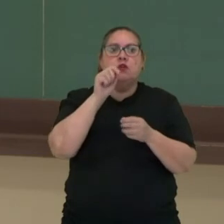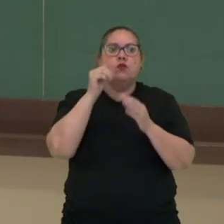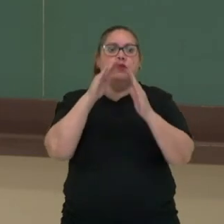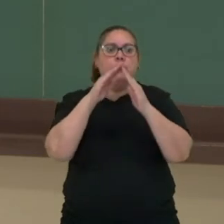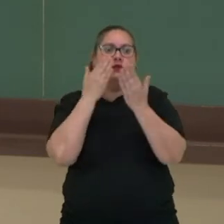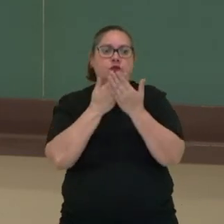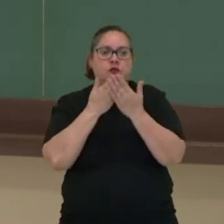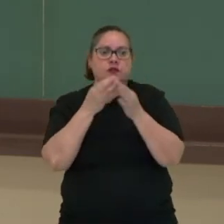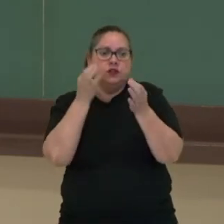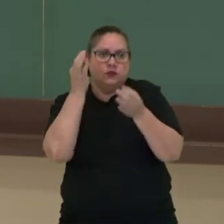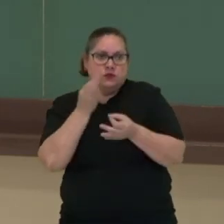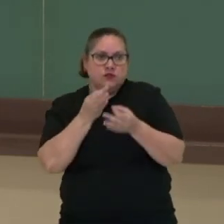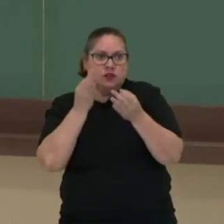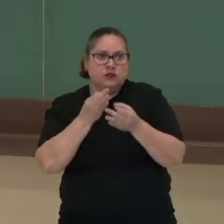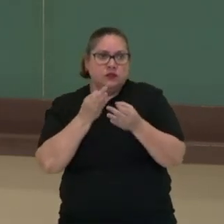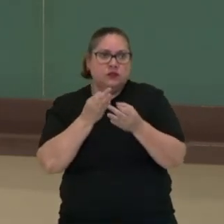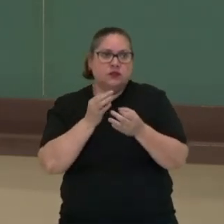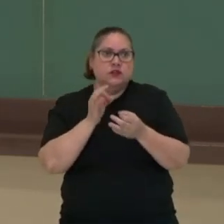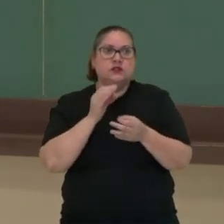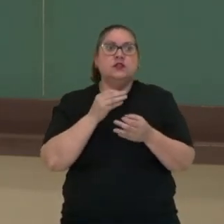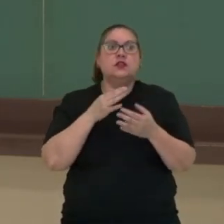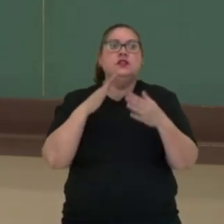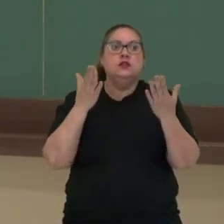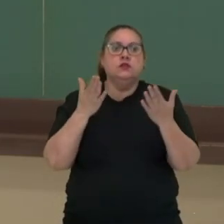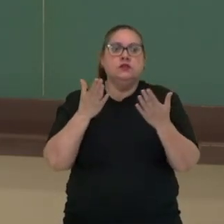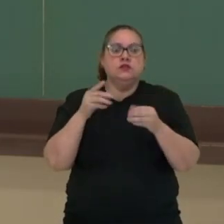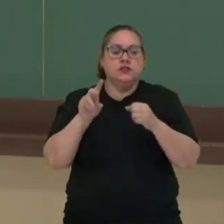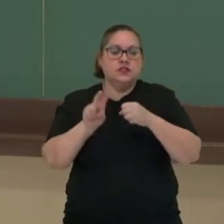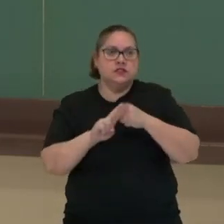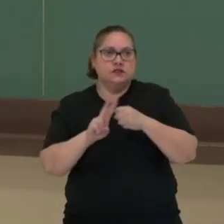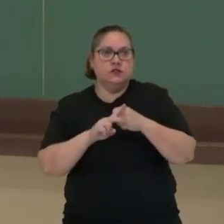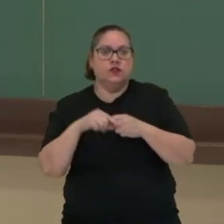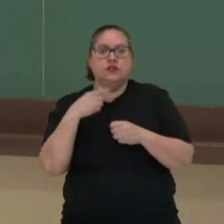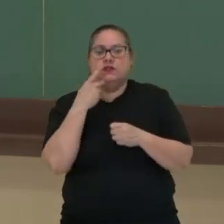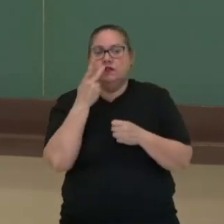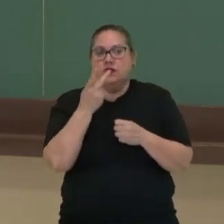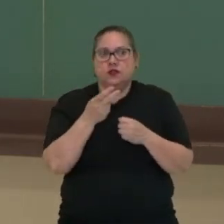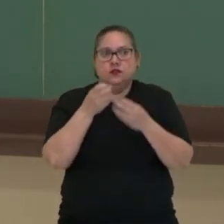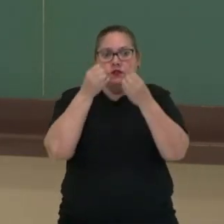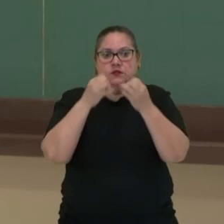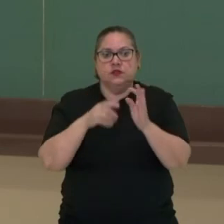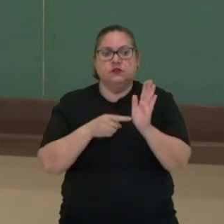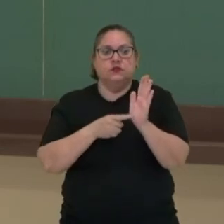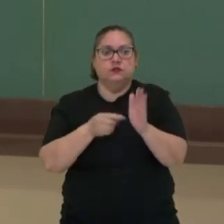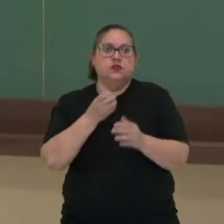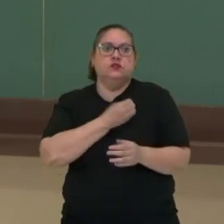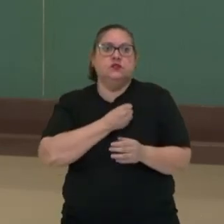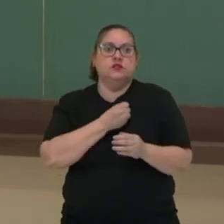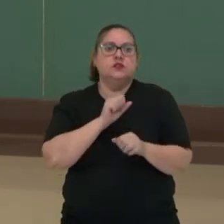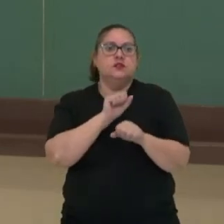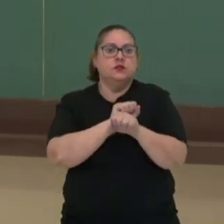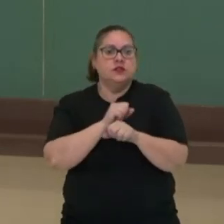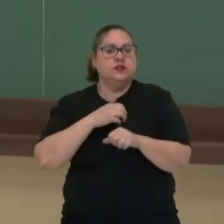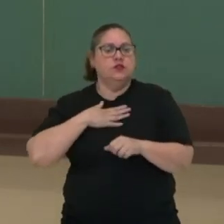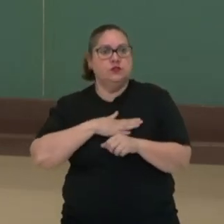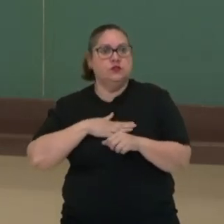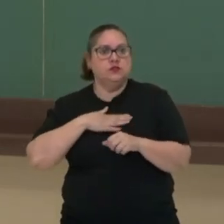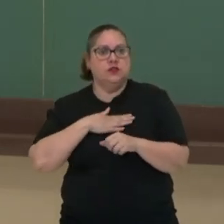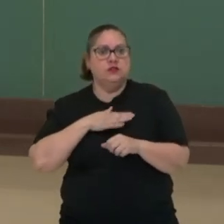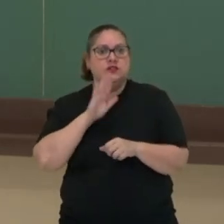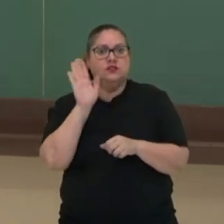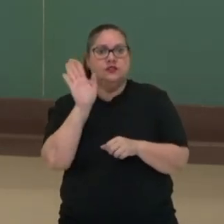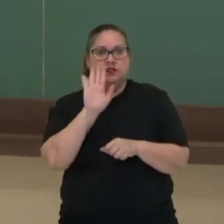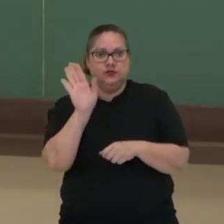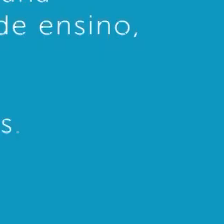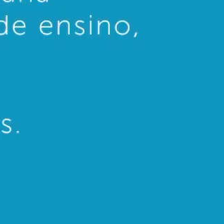tudo certo, tá bom? Então tá joia! Então, nesse vídeo, nós falamos aí sobre expressão numérica. Espero que vocês tenham gostado e